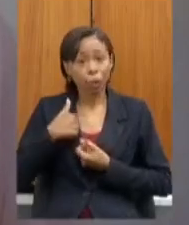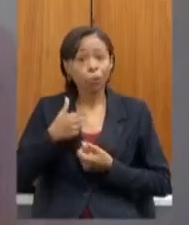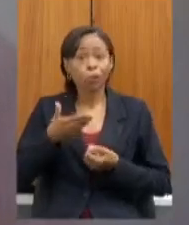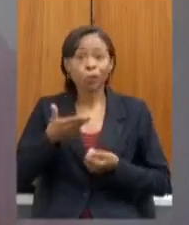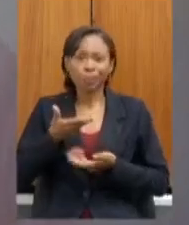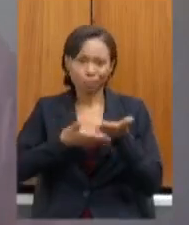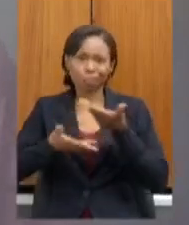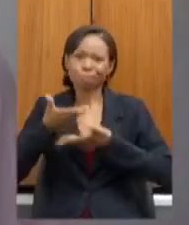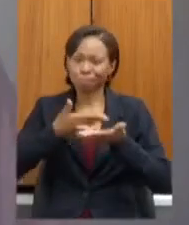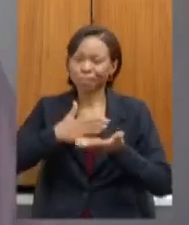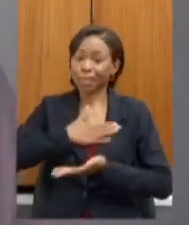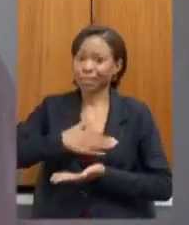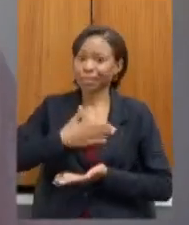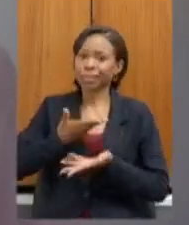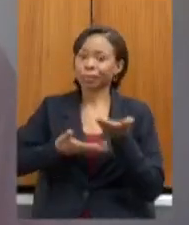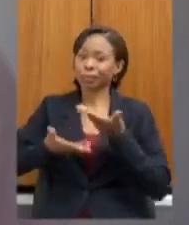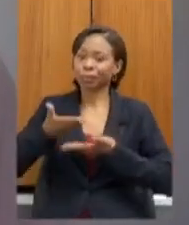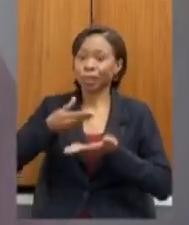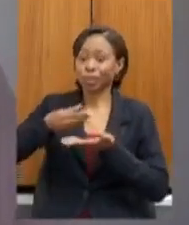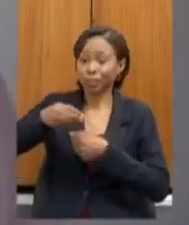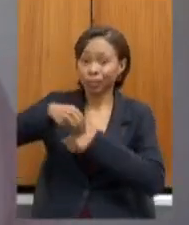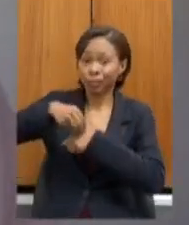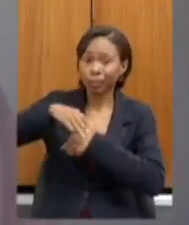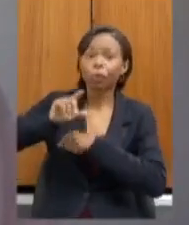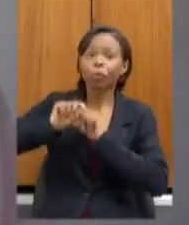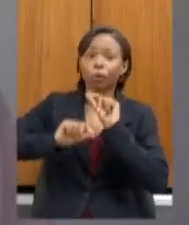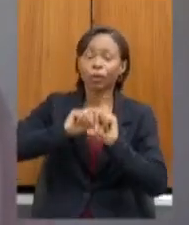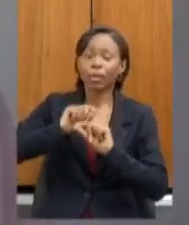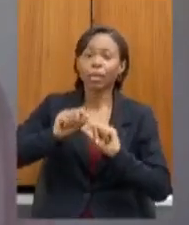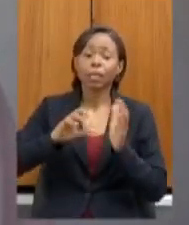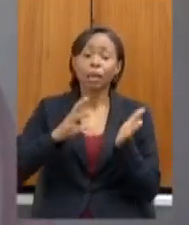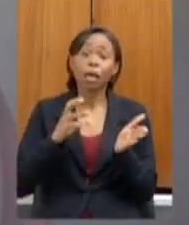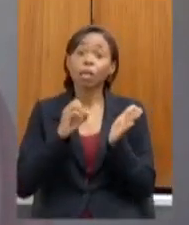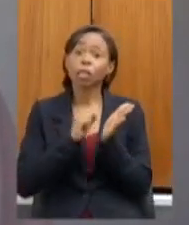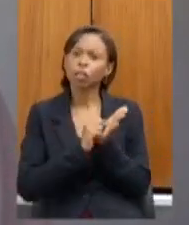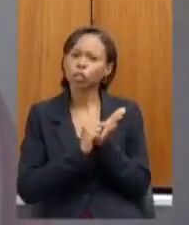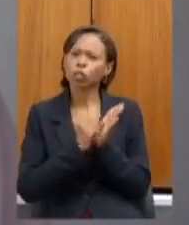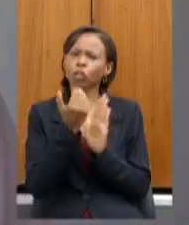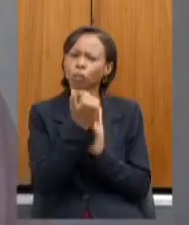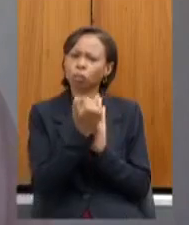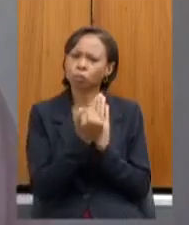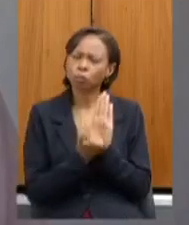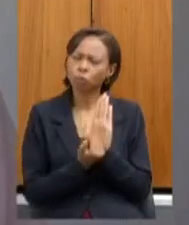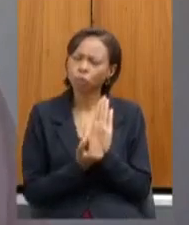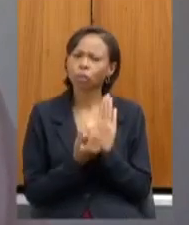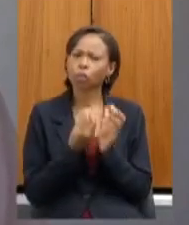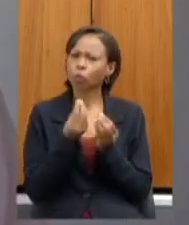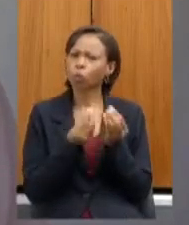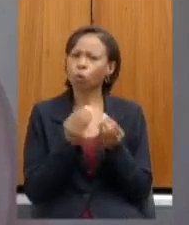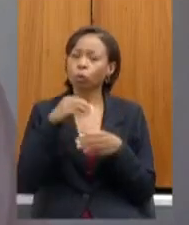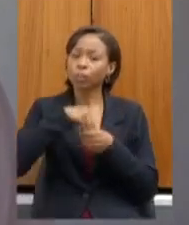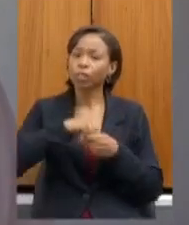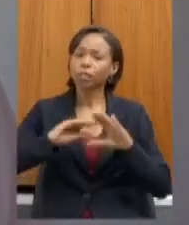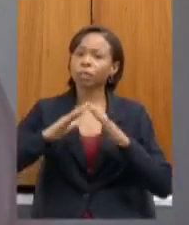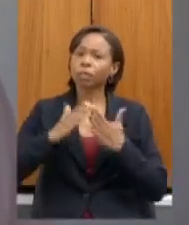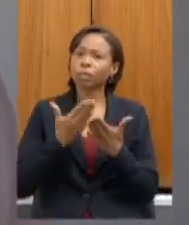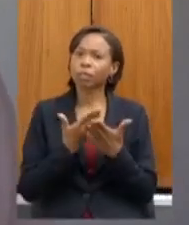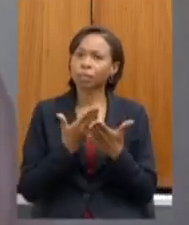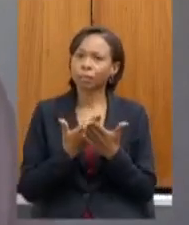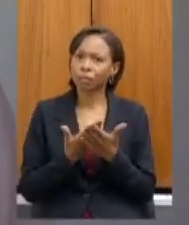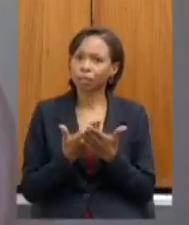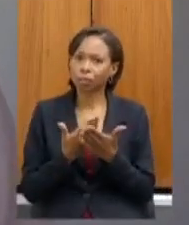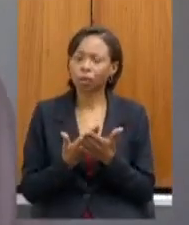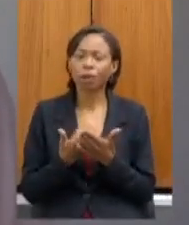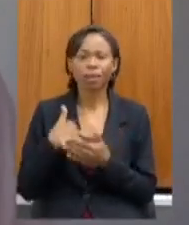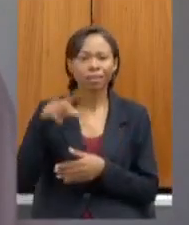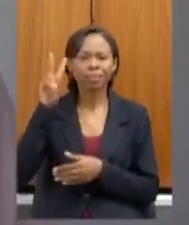compartilhar com o senhor também registros de como isso vem sendo trabalhado nas escolas me lembro de ter recebido um